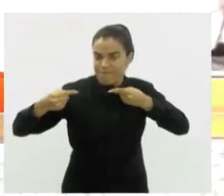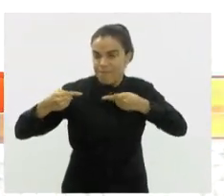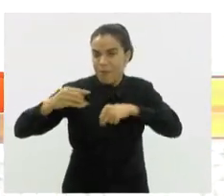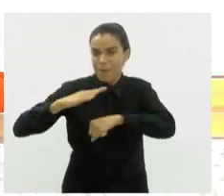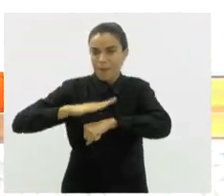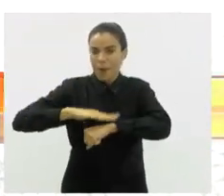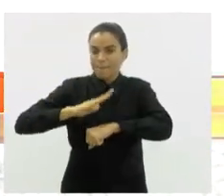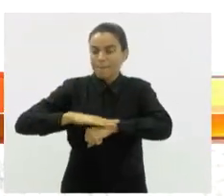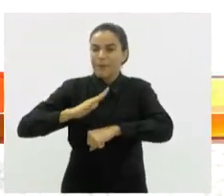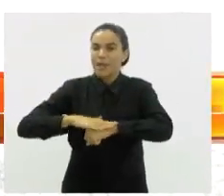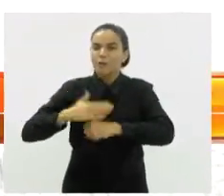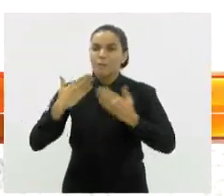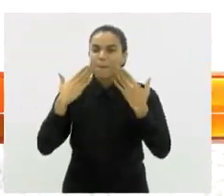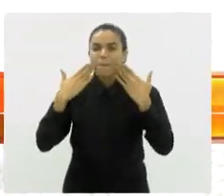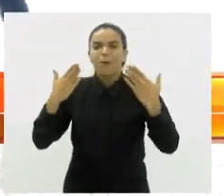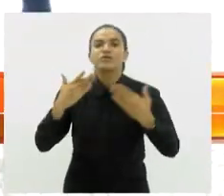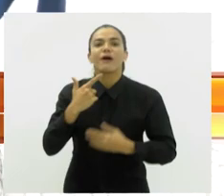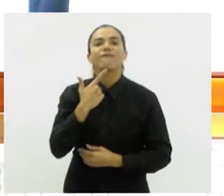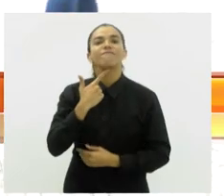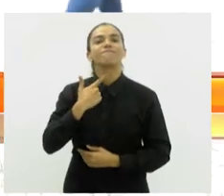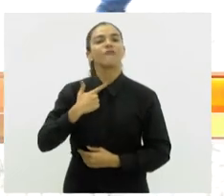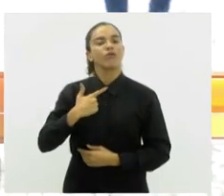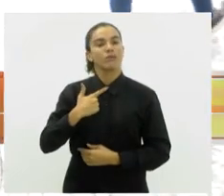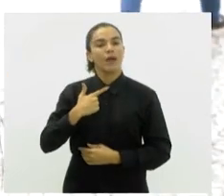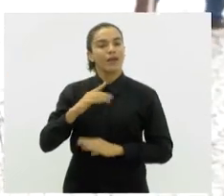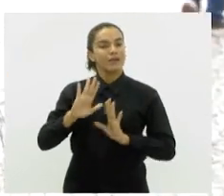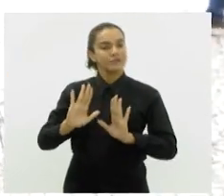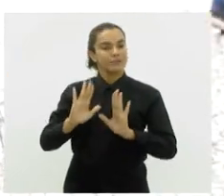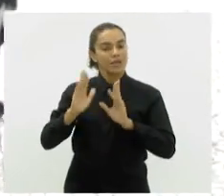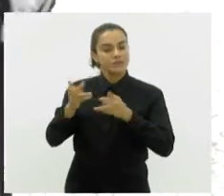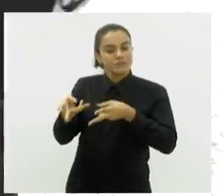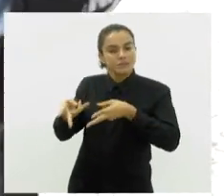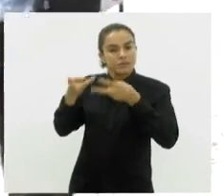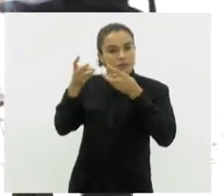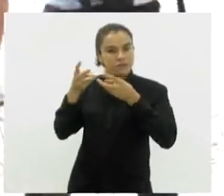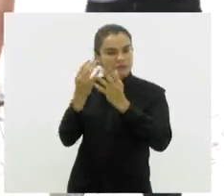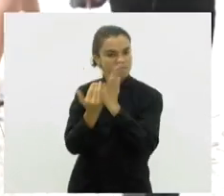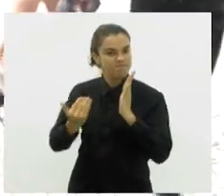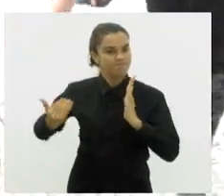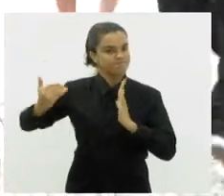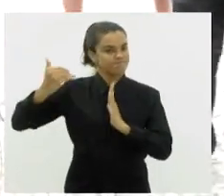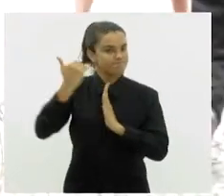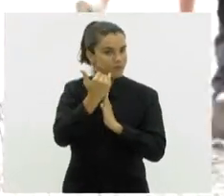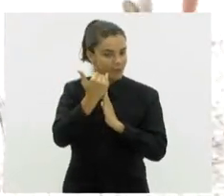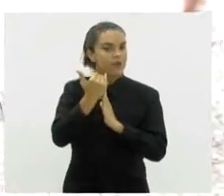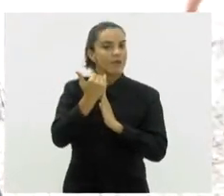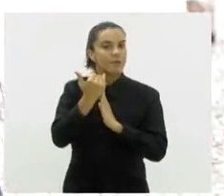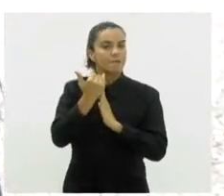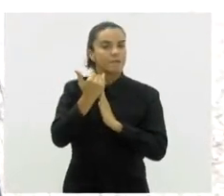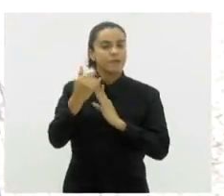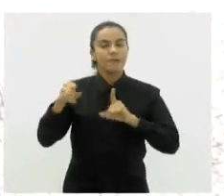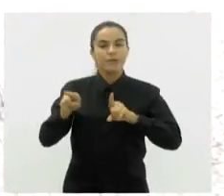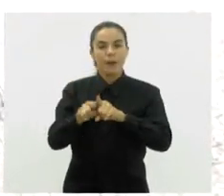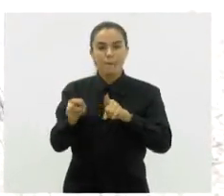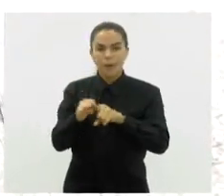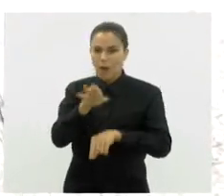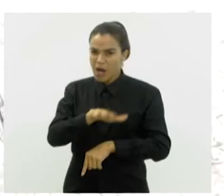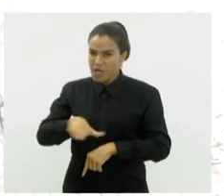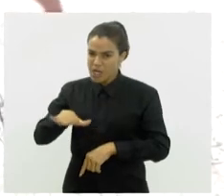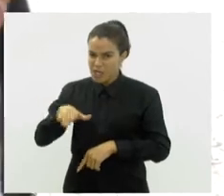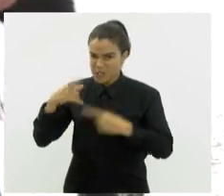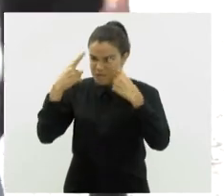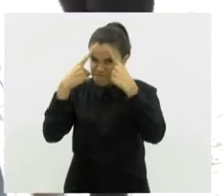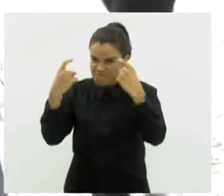para colocar os desejos dela. Mas quando você percebe que essa criança está indo para o excesso, quando ela se torna uma criança mais